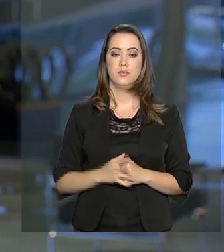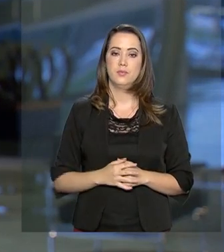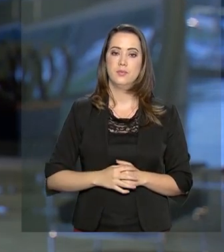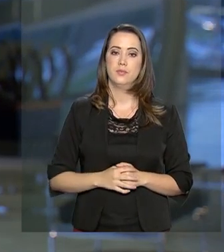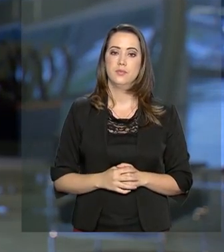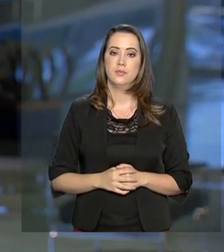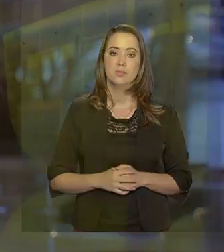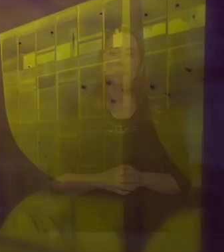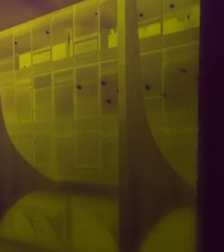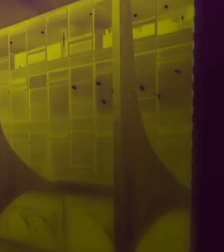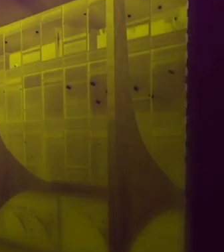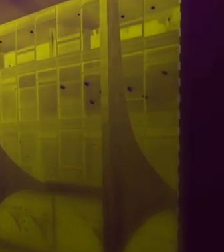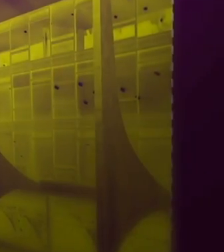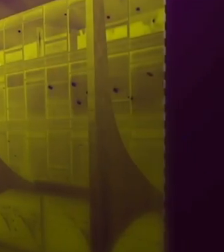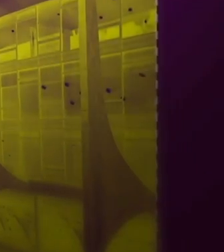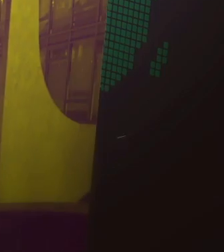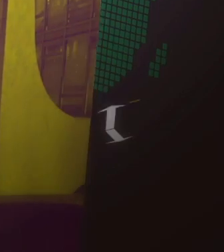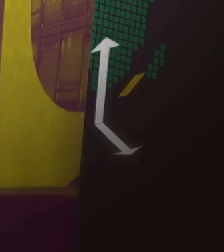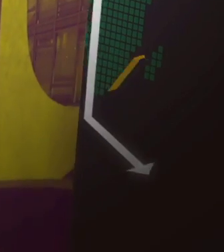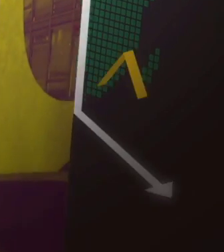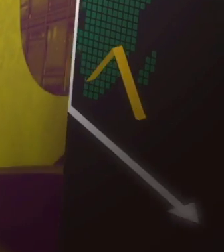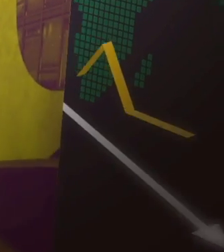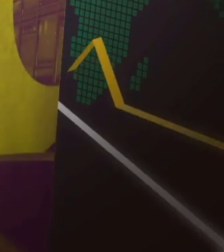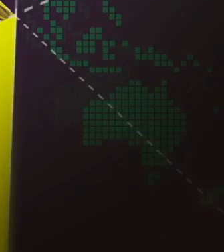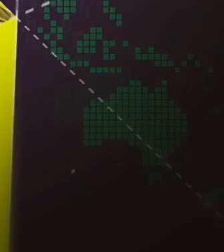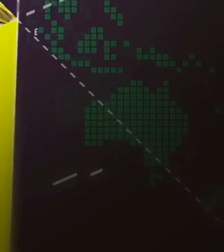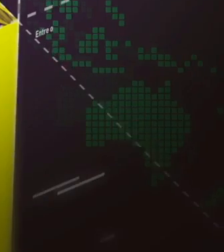federal. E aí